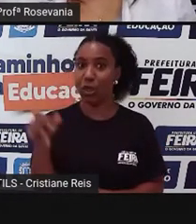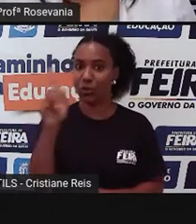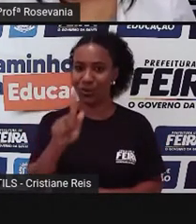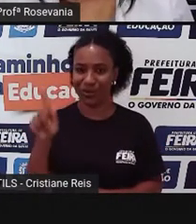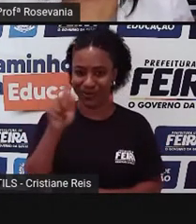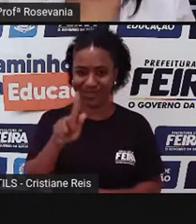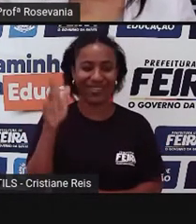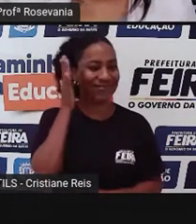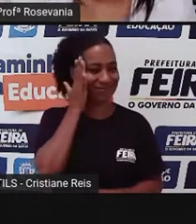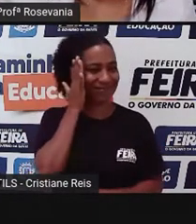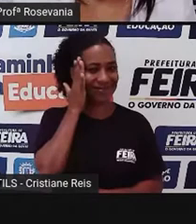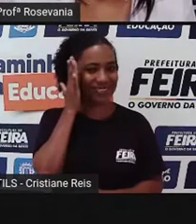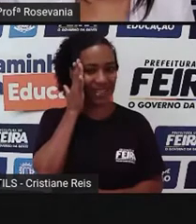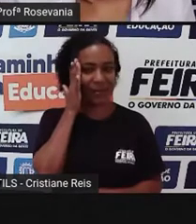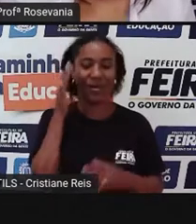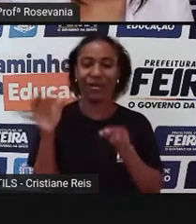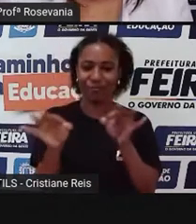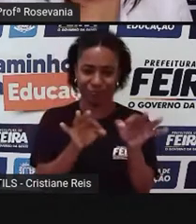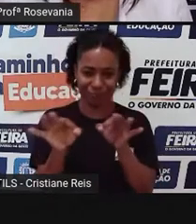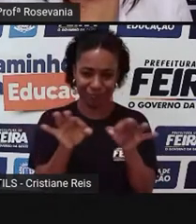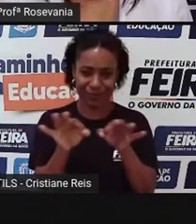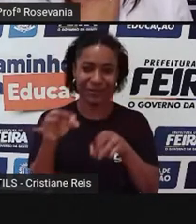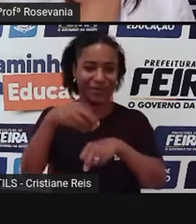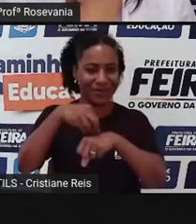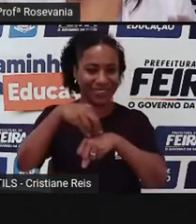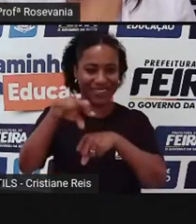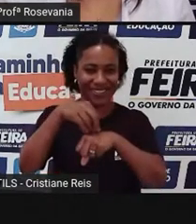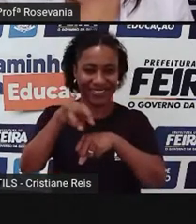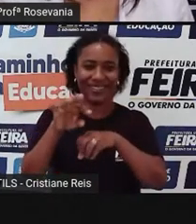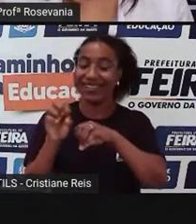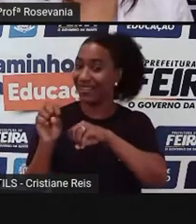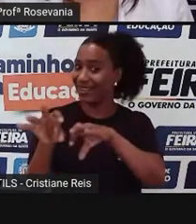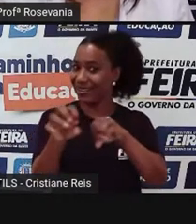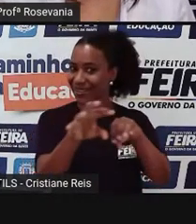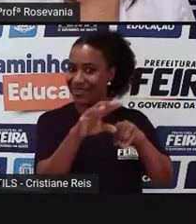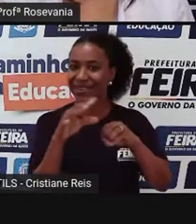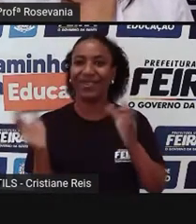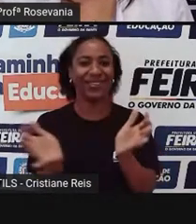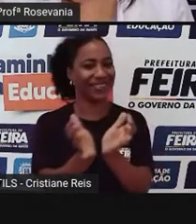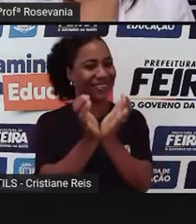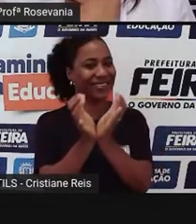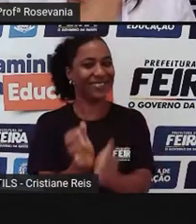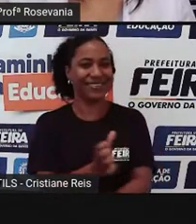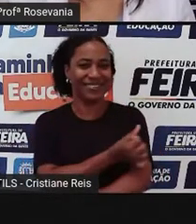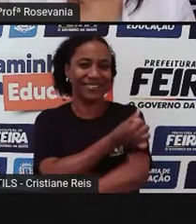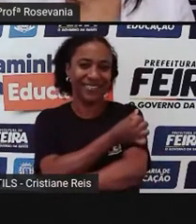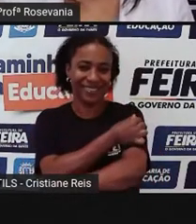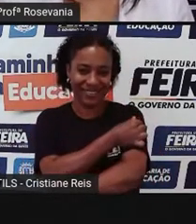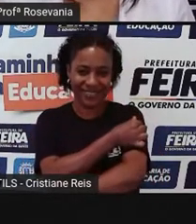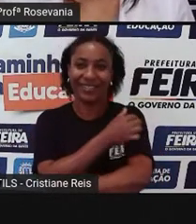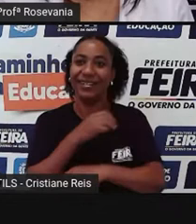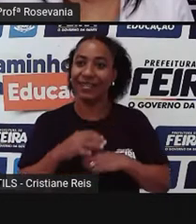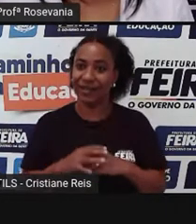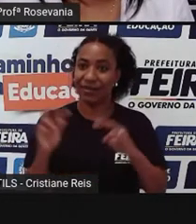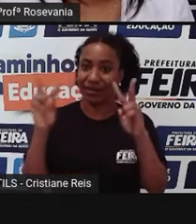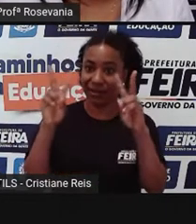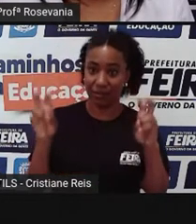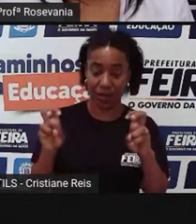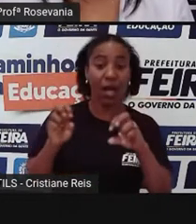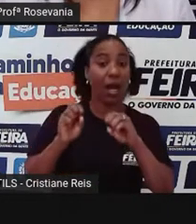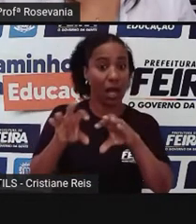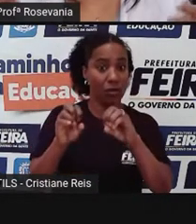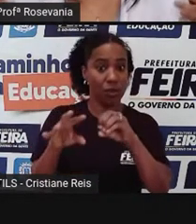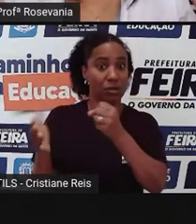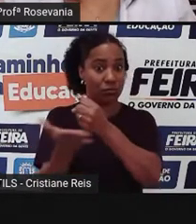planejada aí pensando em você, aluno do sexto ano. Coloquei uma frasezinha, né, pra gente, a educação é a base de